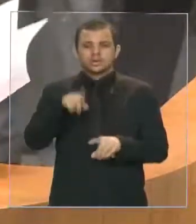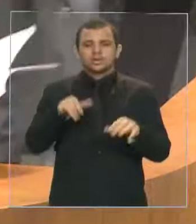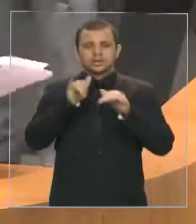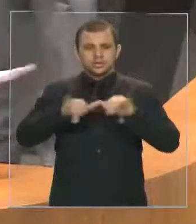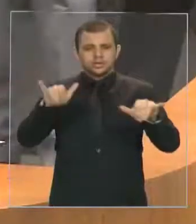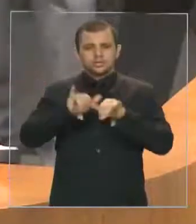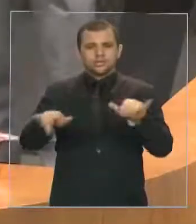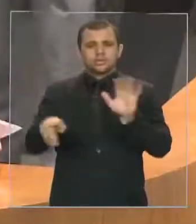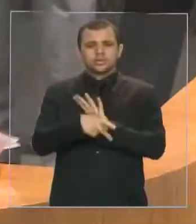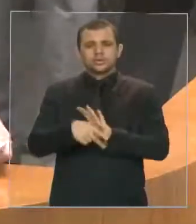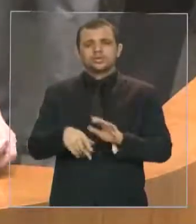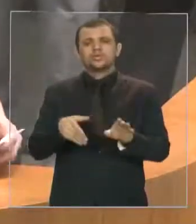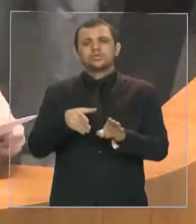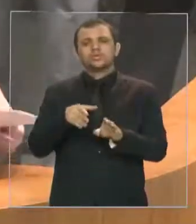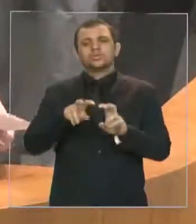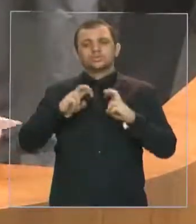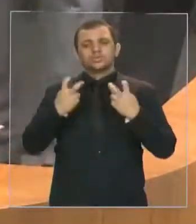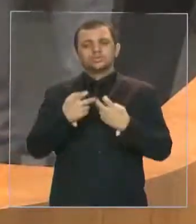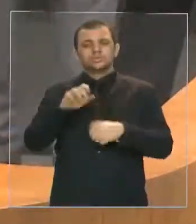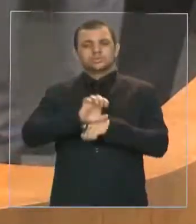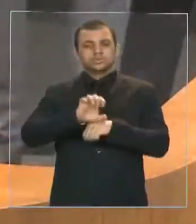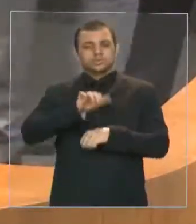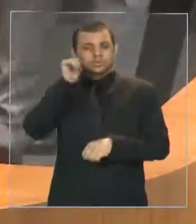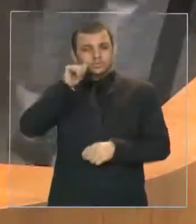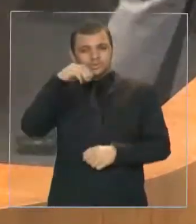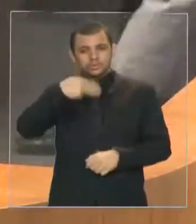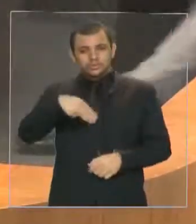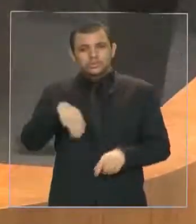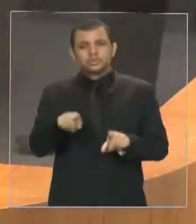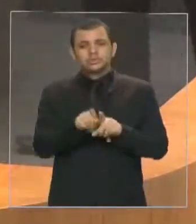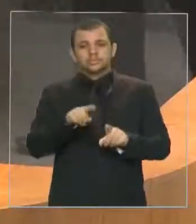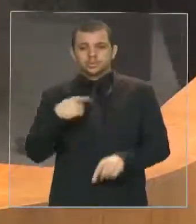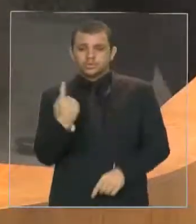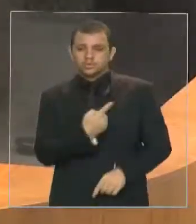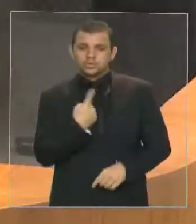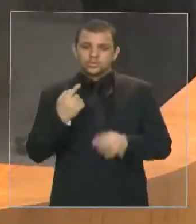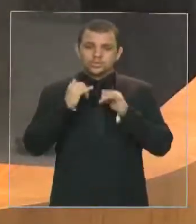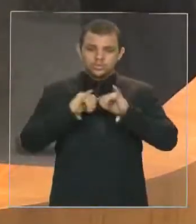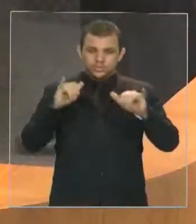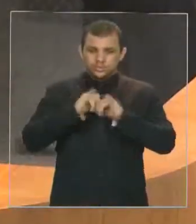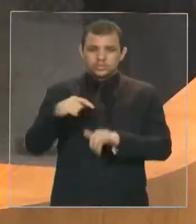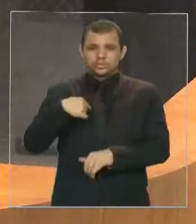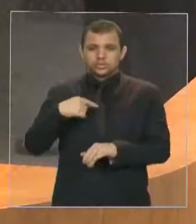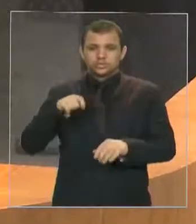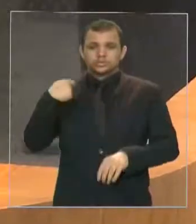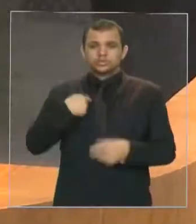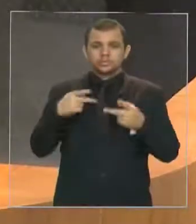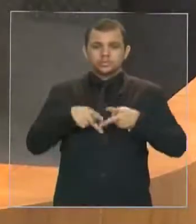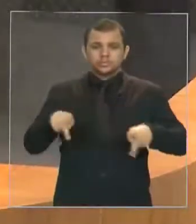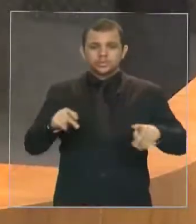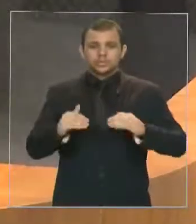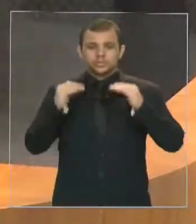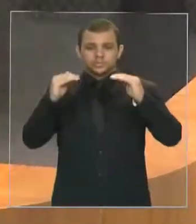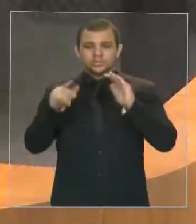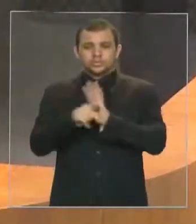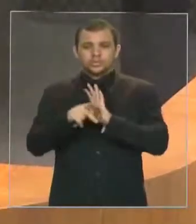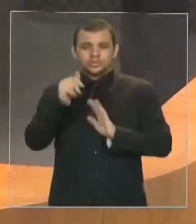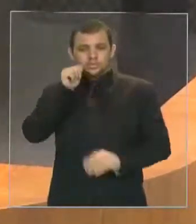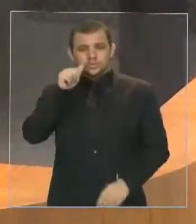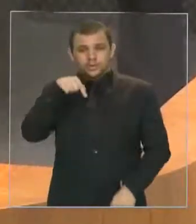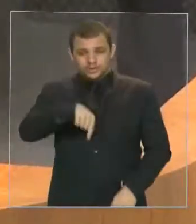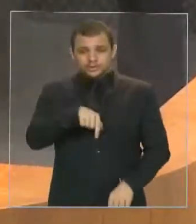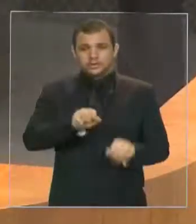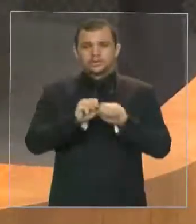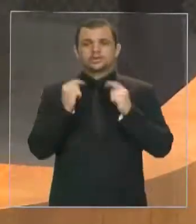Conselho Estadual de Mulheres do Maranhão, essa é a nossa campanha como Procuradora da Mulher desta Casa, pedindo que todas as